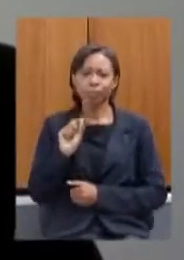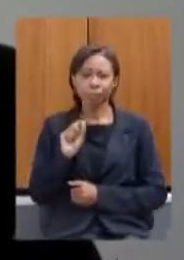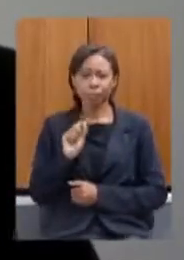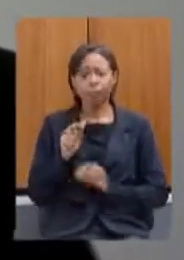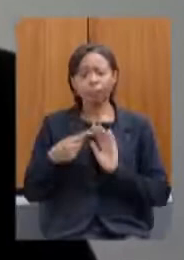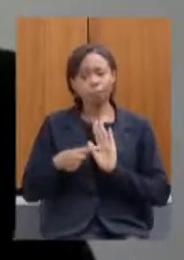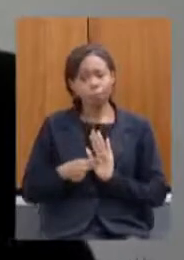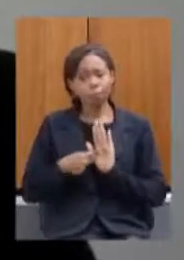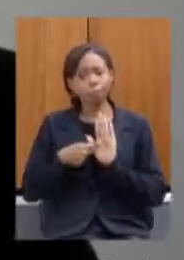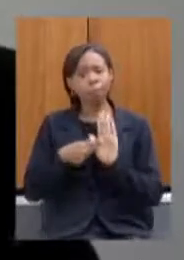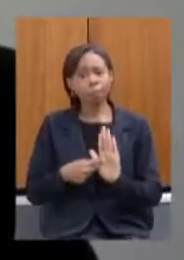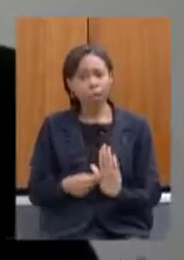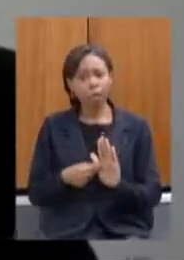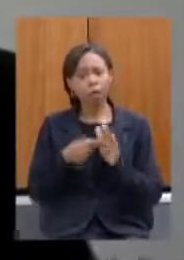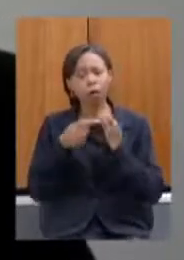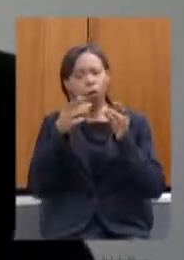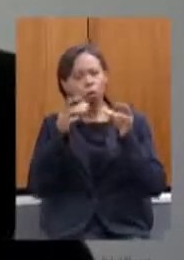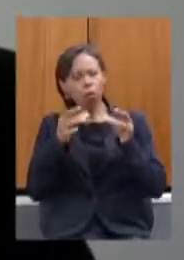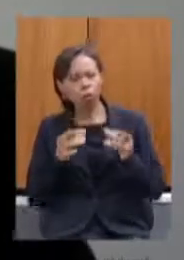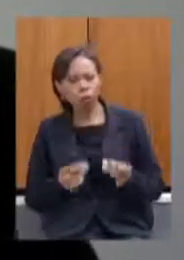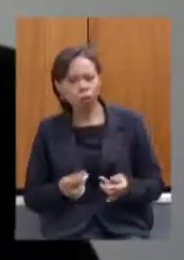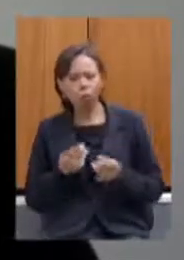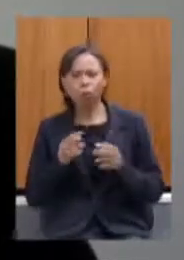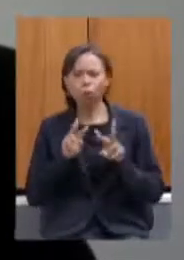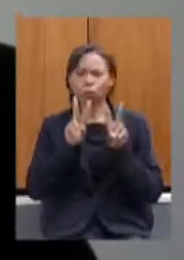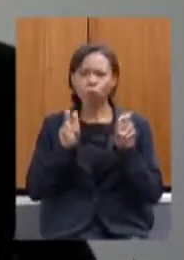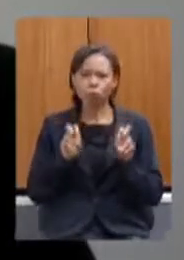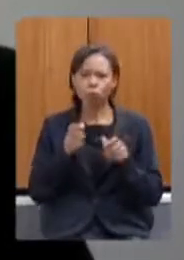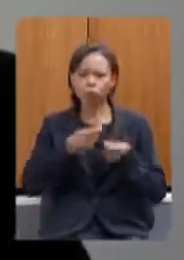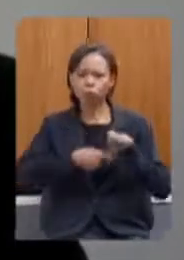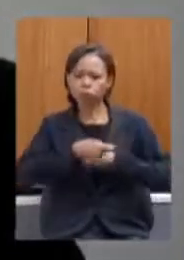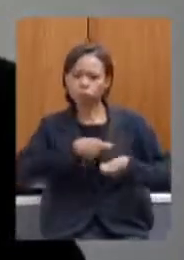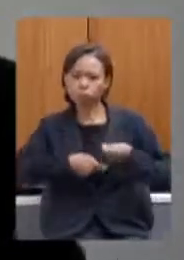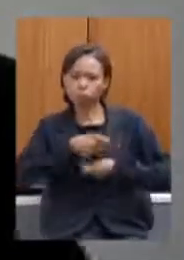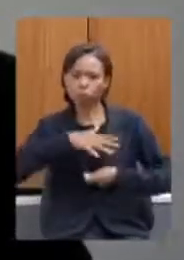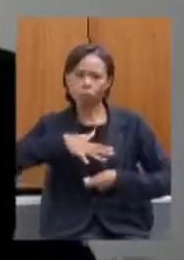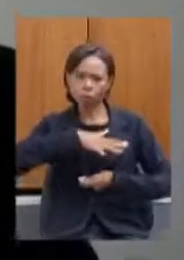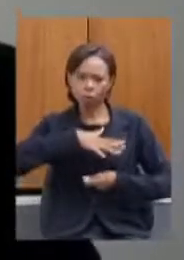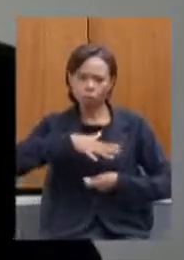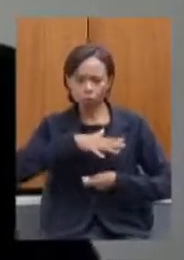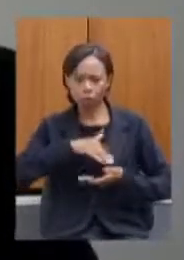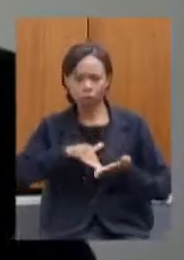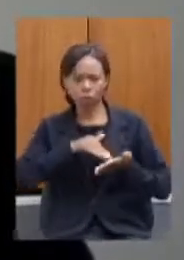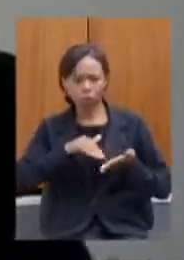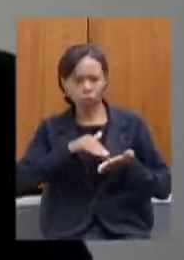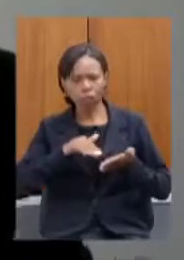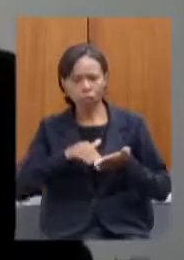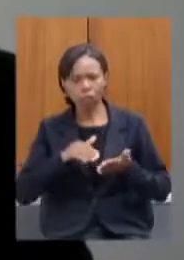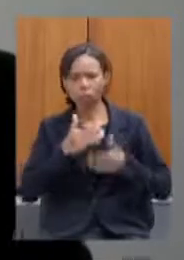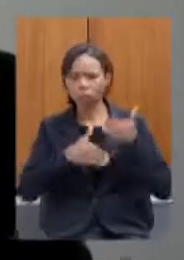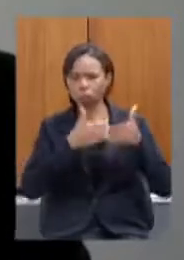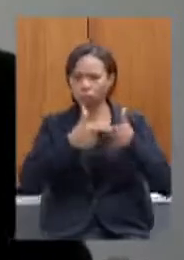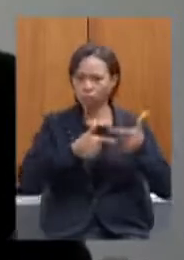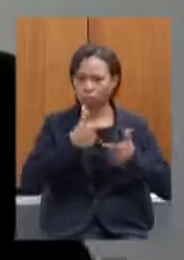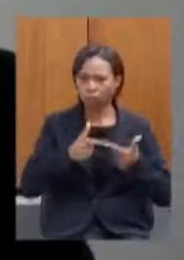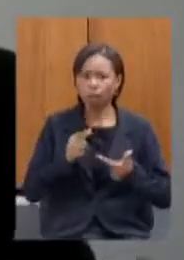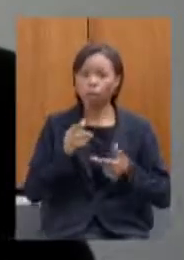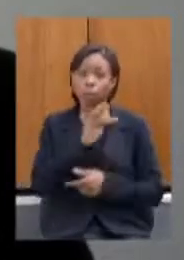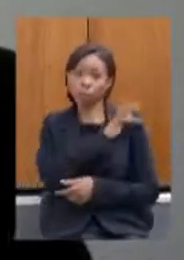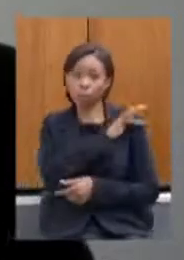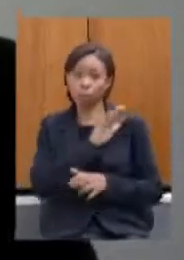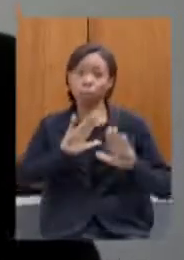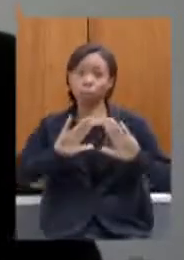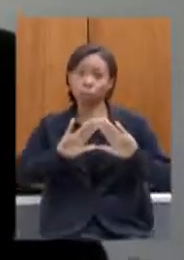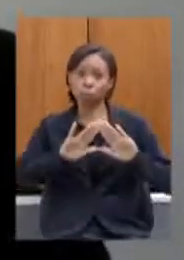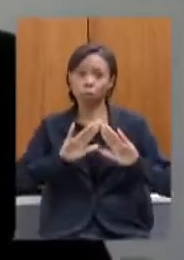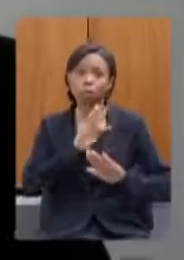apresentar um pouco sobre o que a fazenda que os trabalhos que a gente vem desenvolvendo endosso que o senhor colocou a SEMBF Fiscalias é um avanço